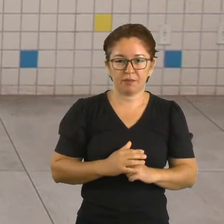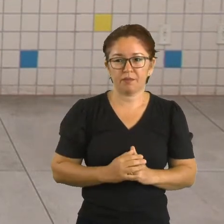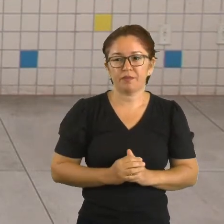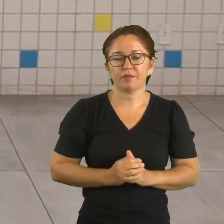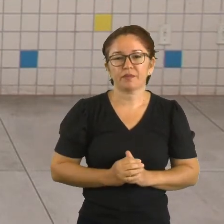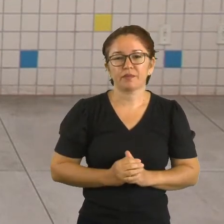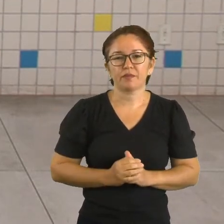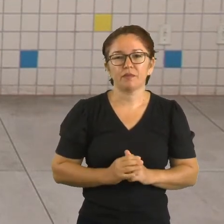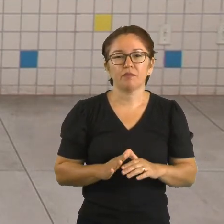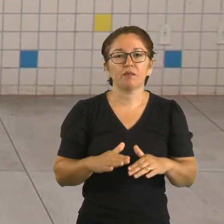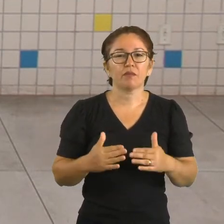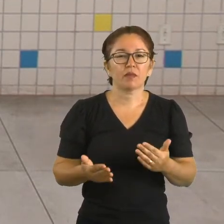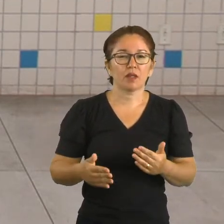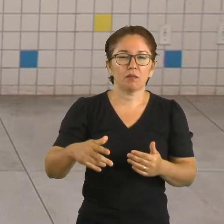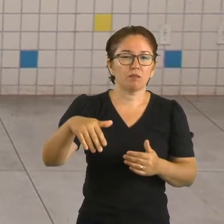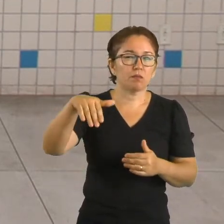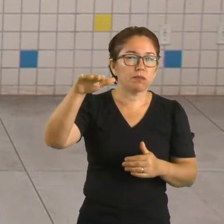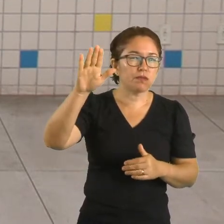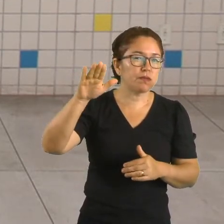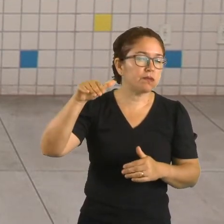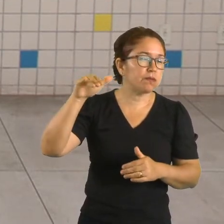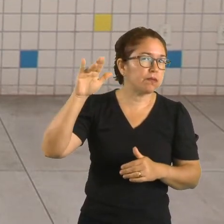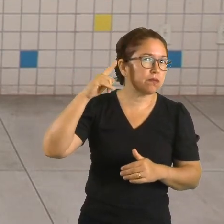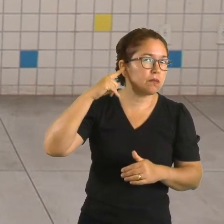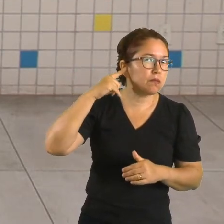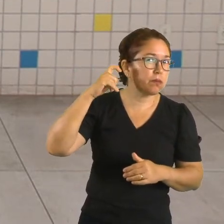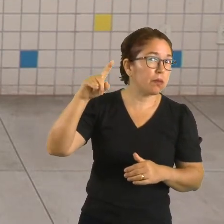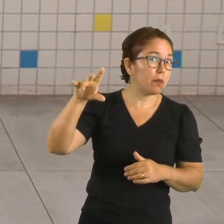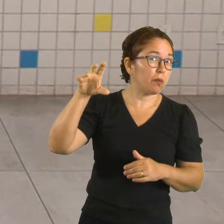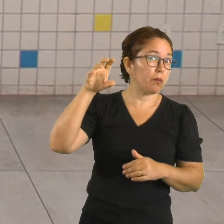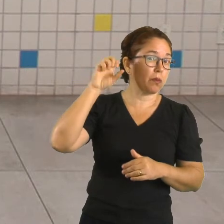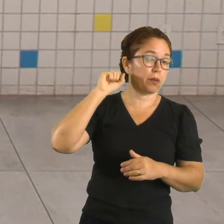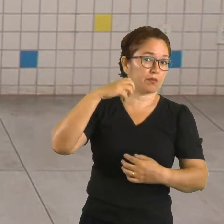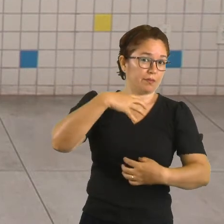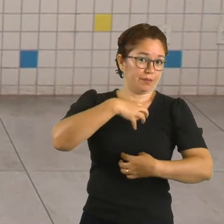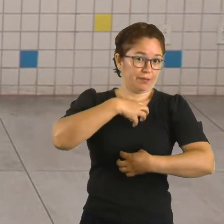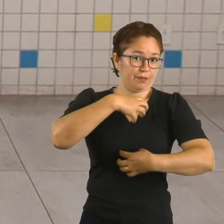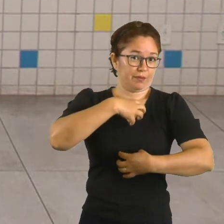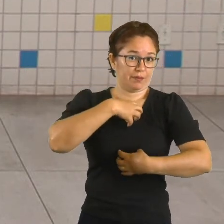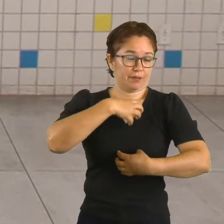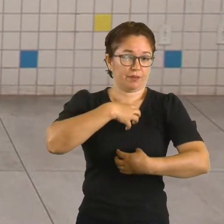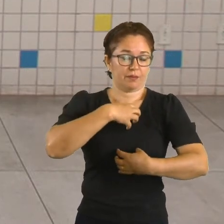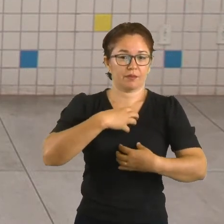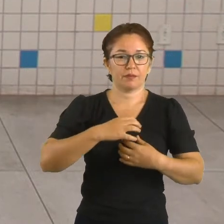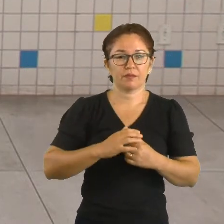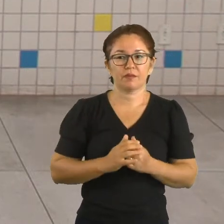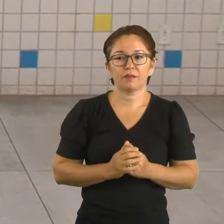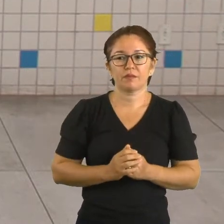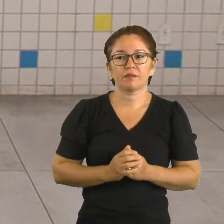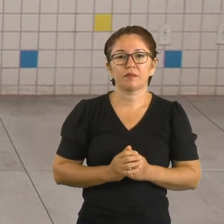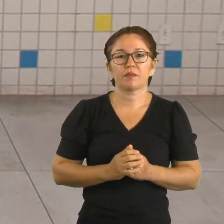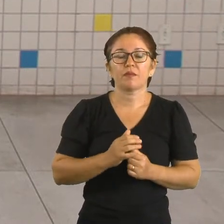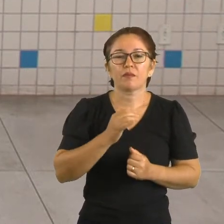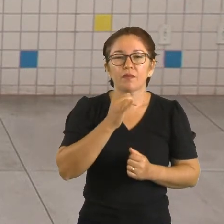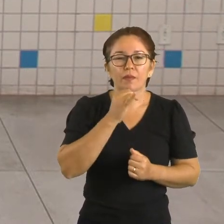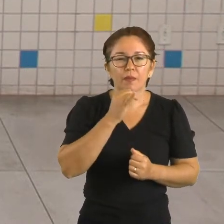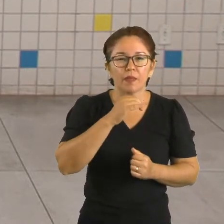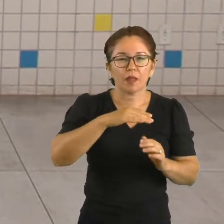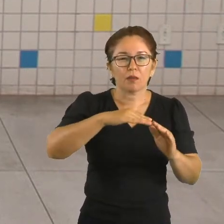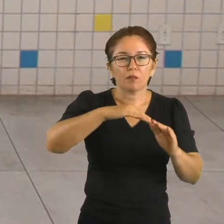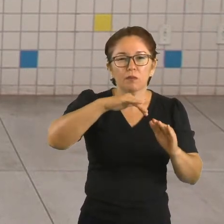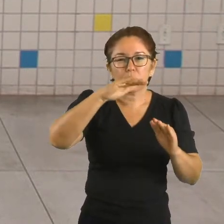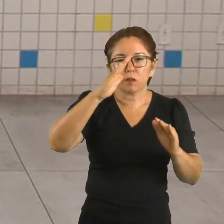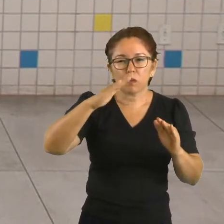sensação auditiva que essa produção sonora provoca, que a onda sonora provoca. A unidade medida do nível sonoro é